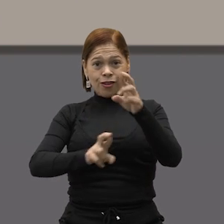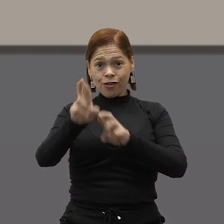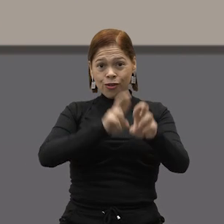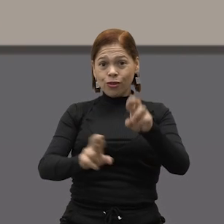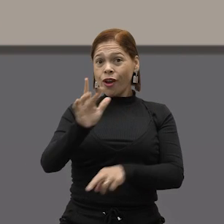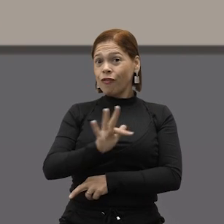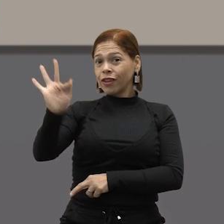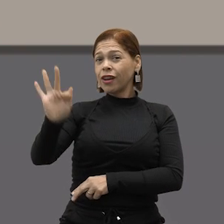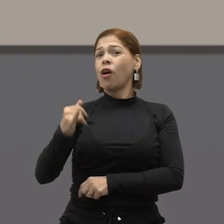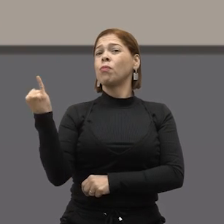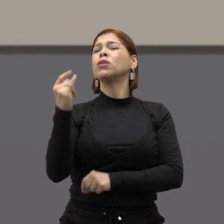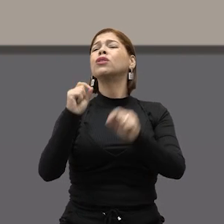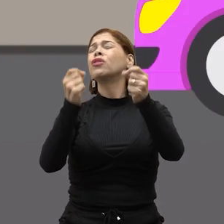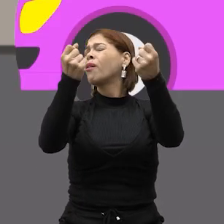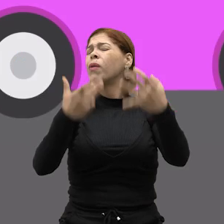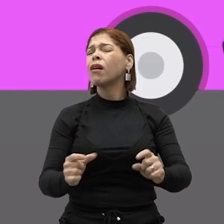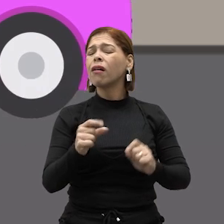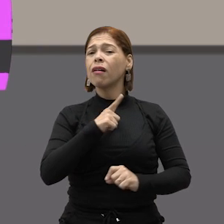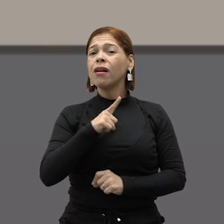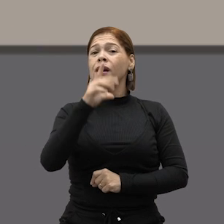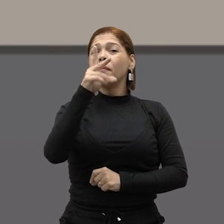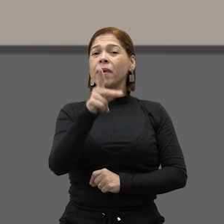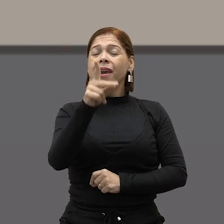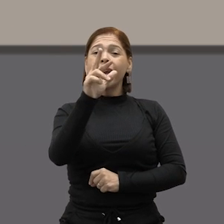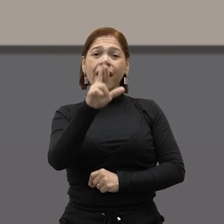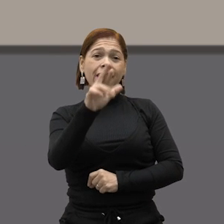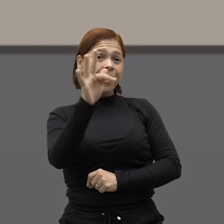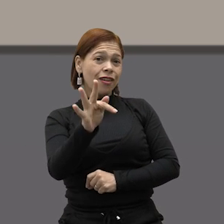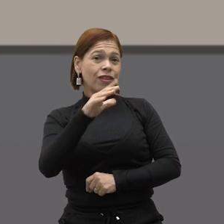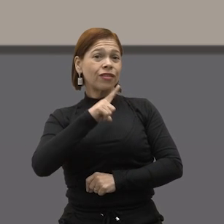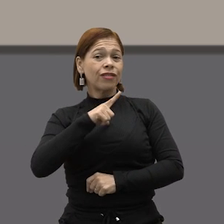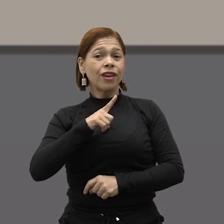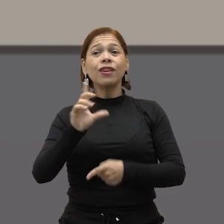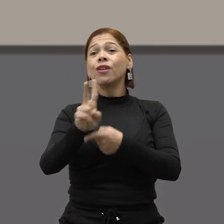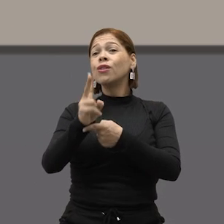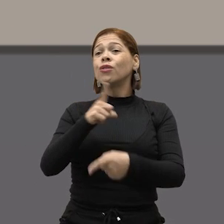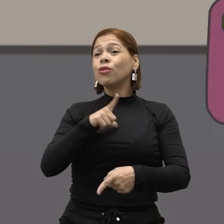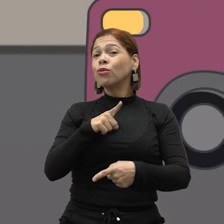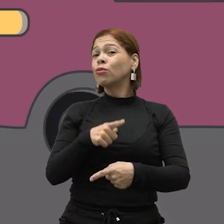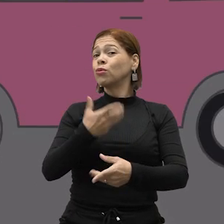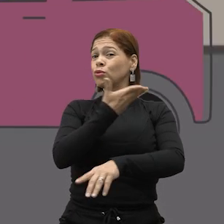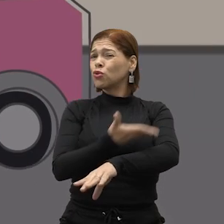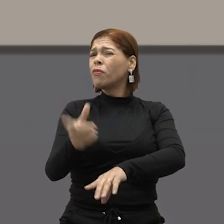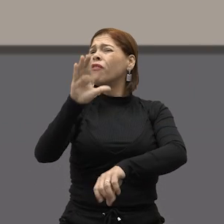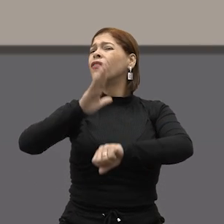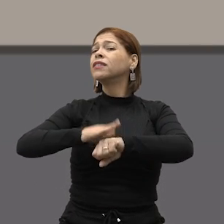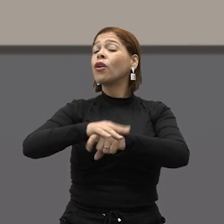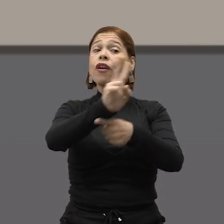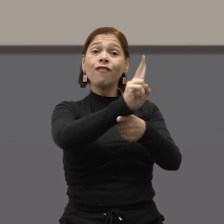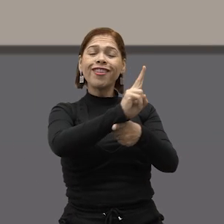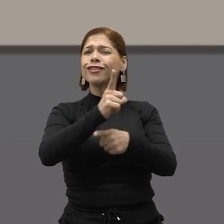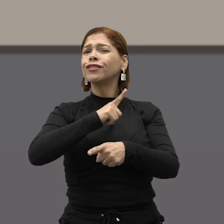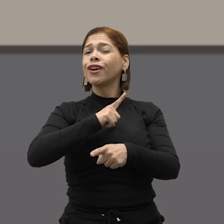das rodovias federais. É importante destacar que a PRF tem caráter ostensivo, ou seja, costuma